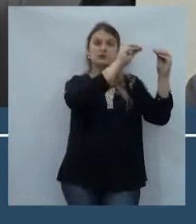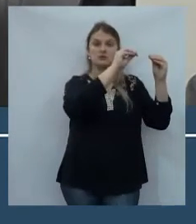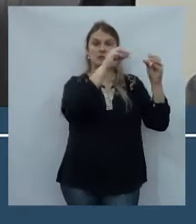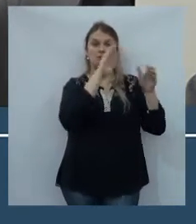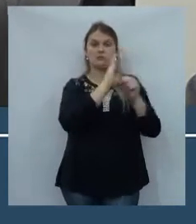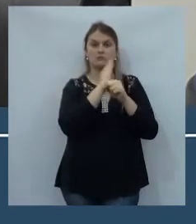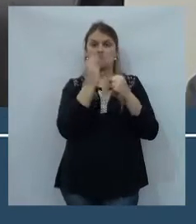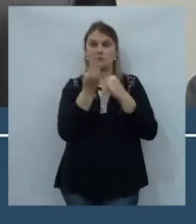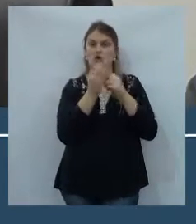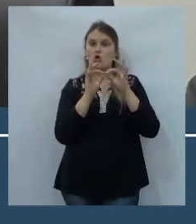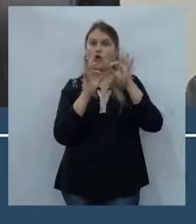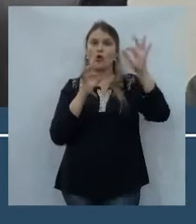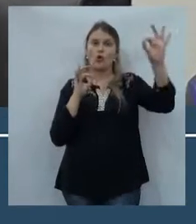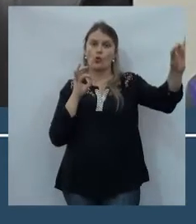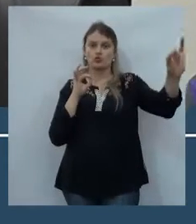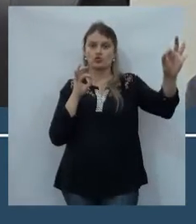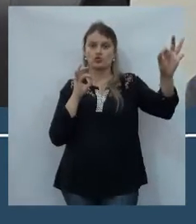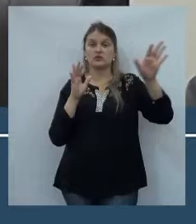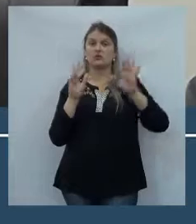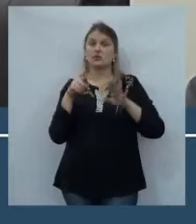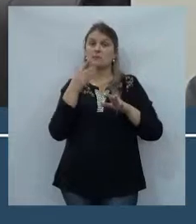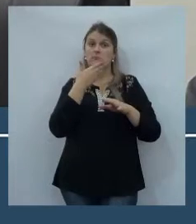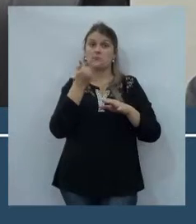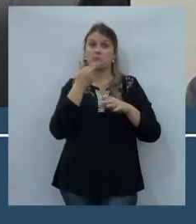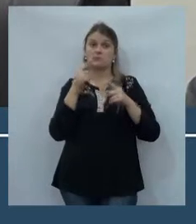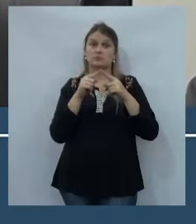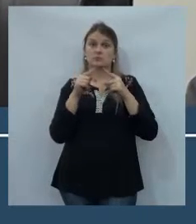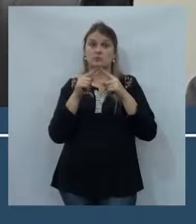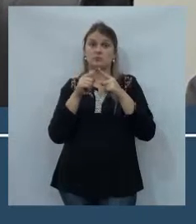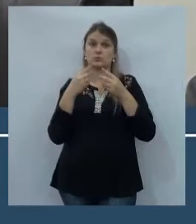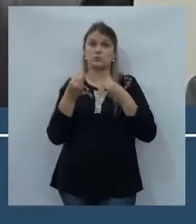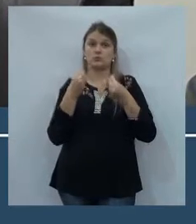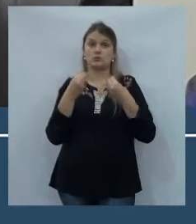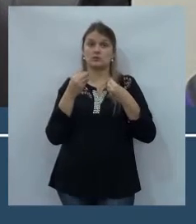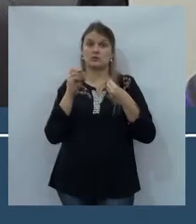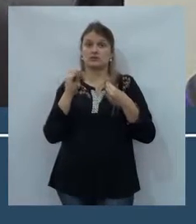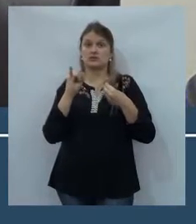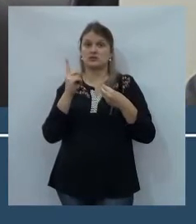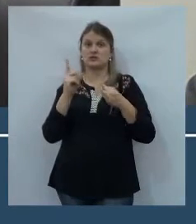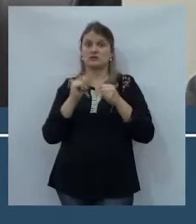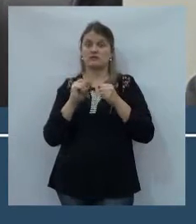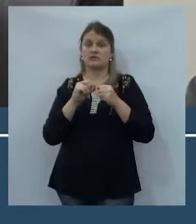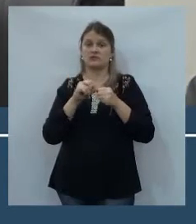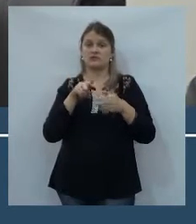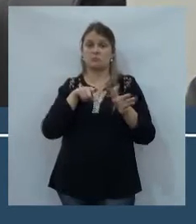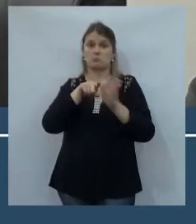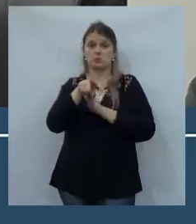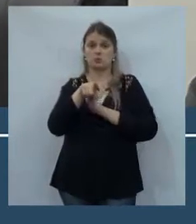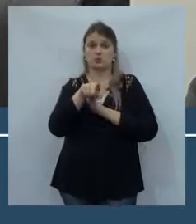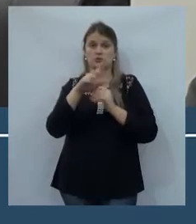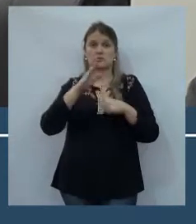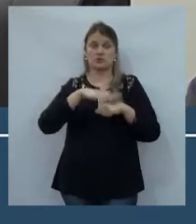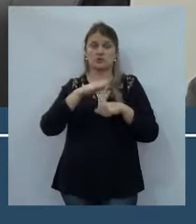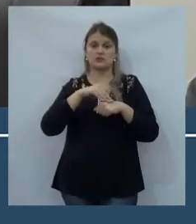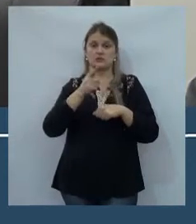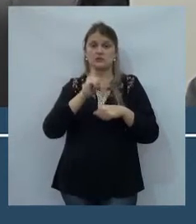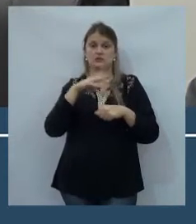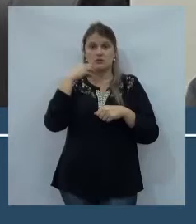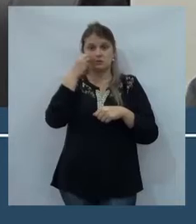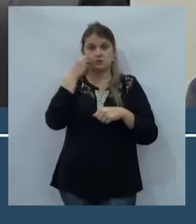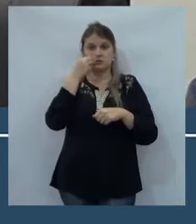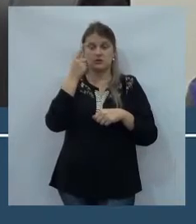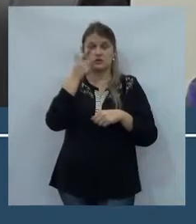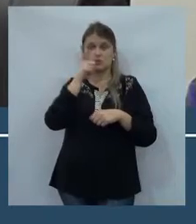construir mais de 600 casas. Então, até lamento, presidente, que poderia fazer essa pergunta, quanto mais oportunamente a gente vai ter essa